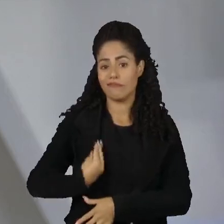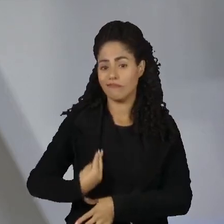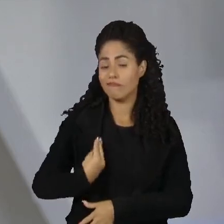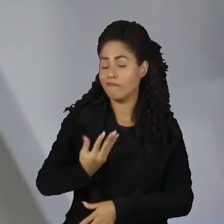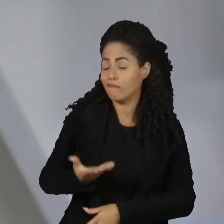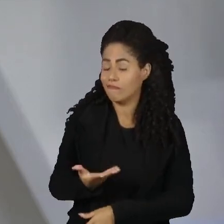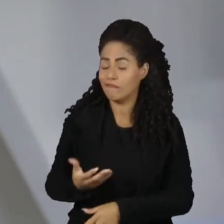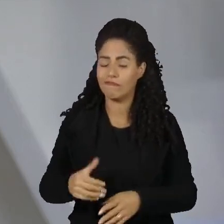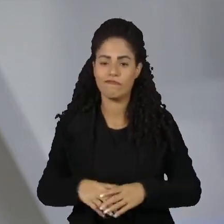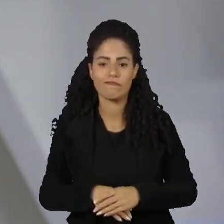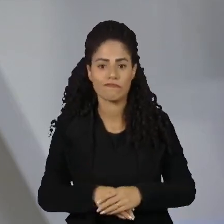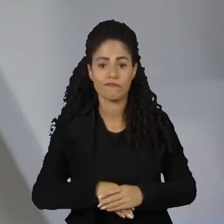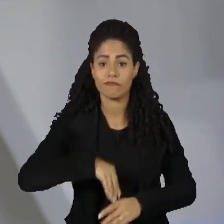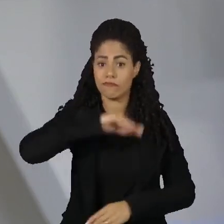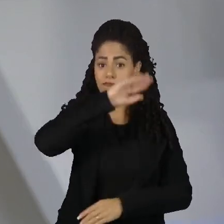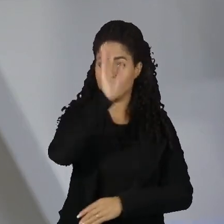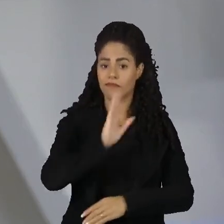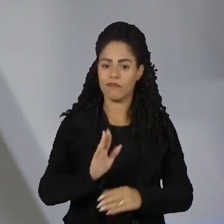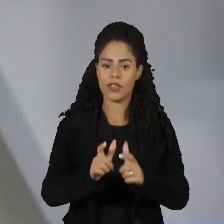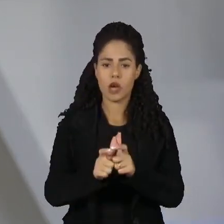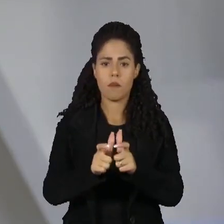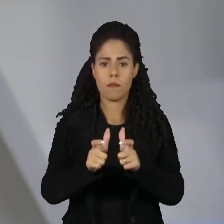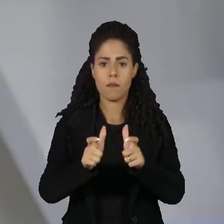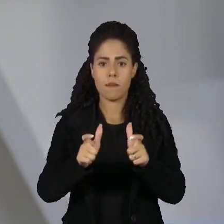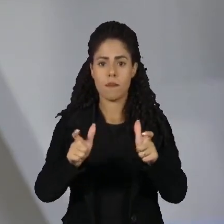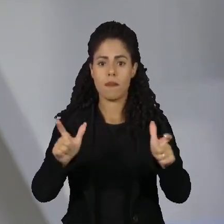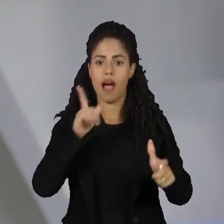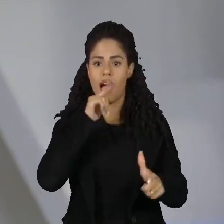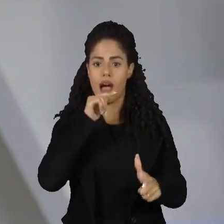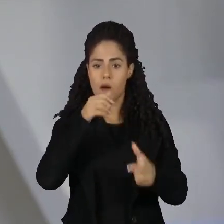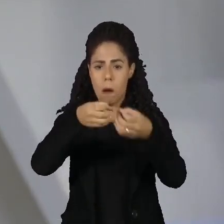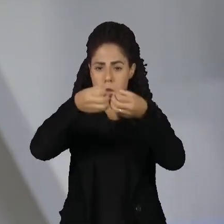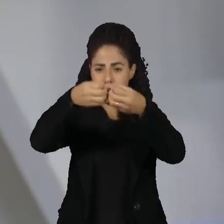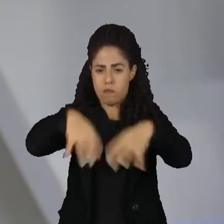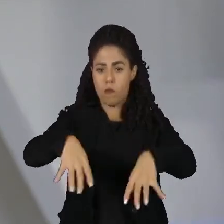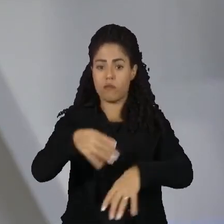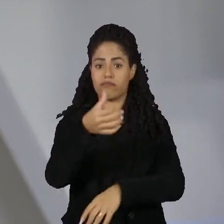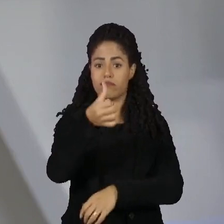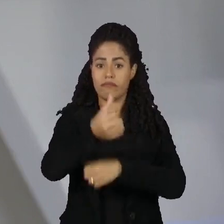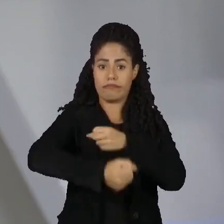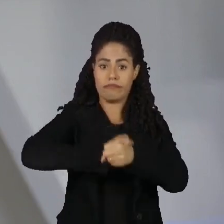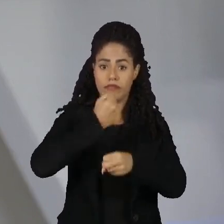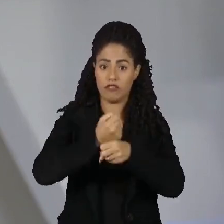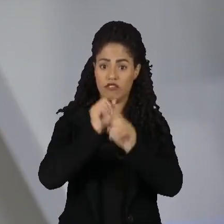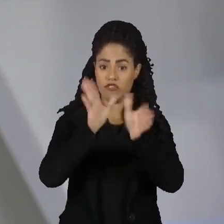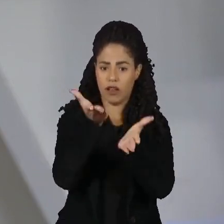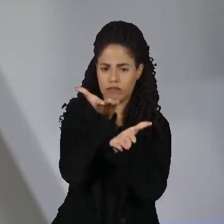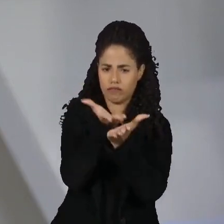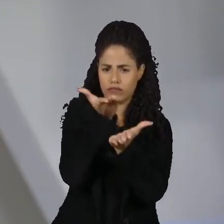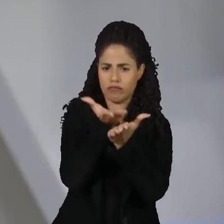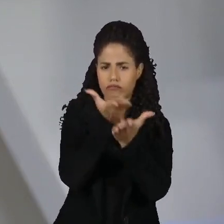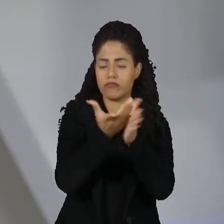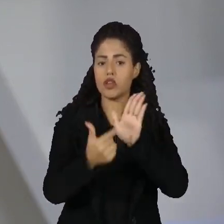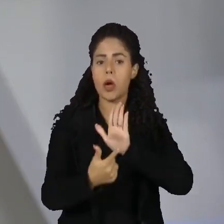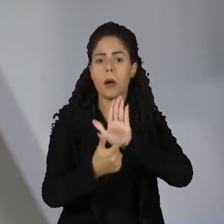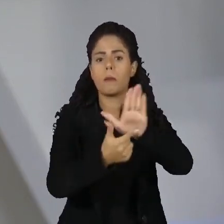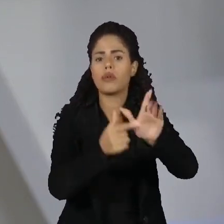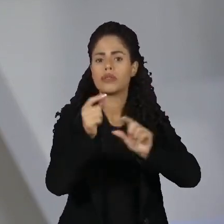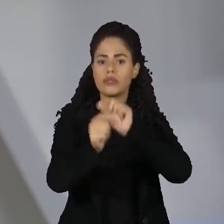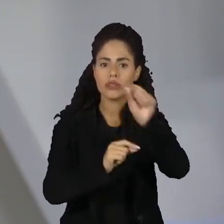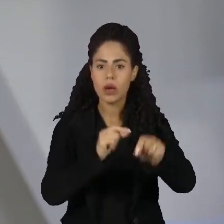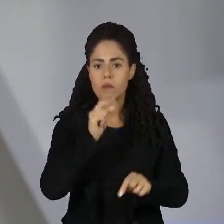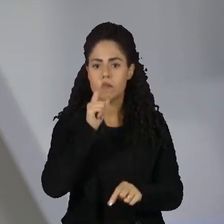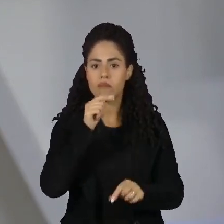O Brasil tem aumento de desperdício de água pelo sexto ano seguido. Estudo revela que vazamentos,